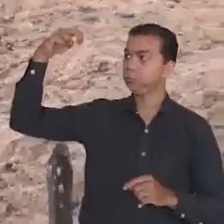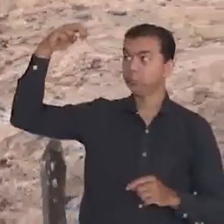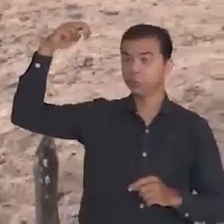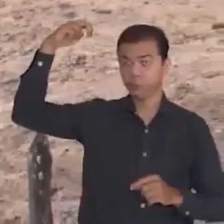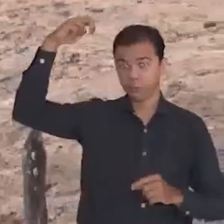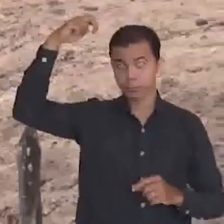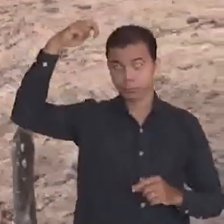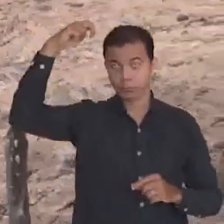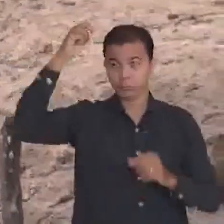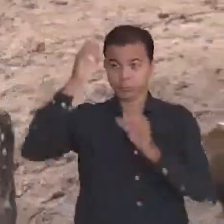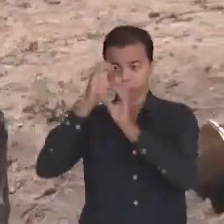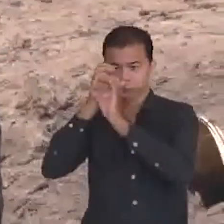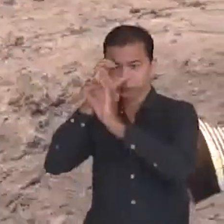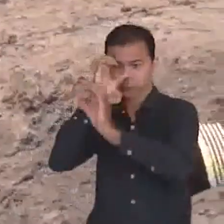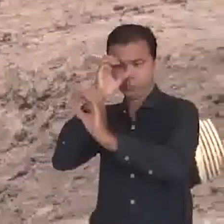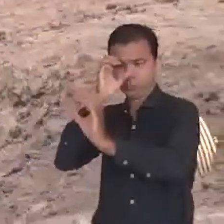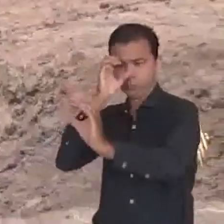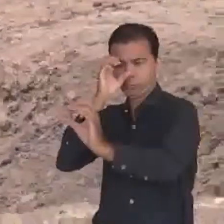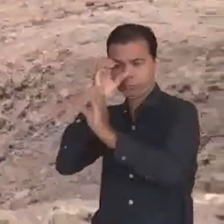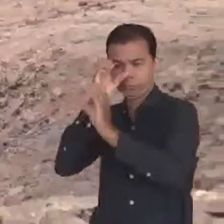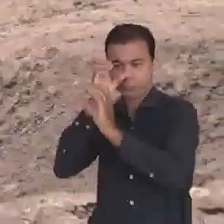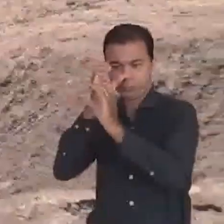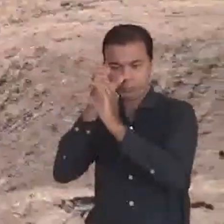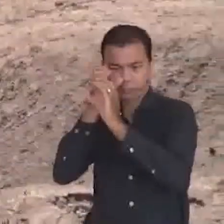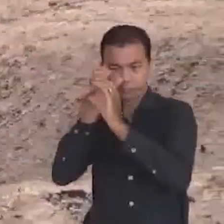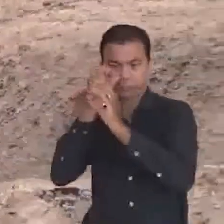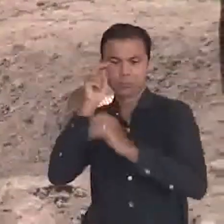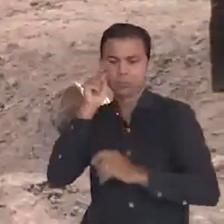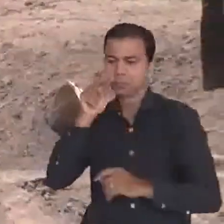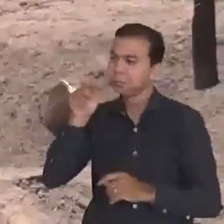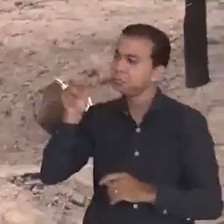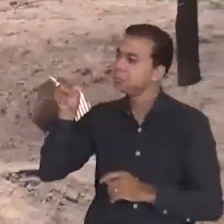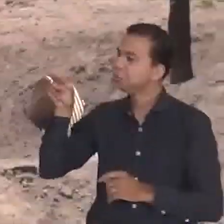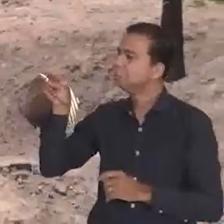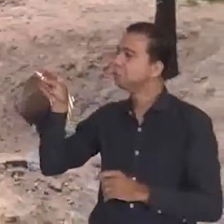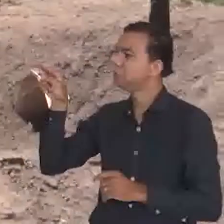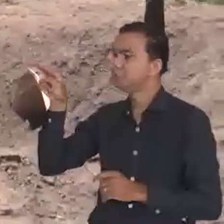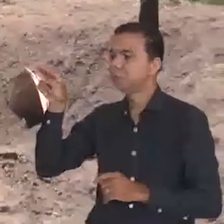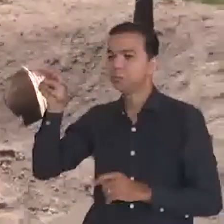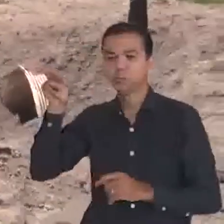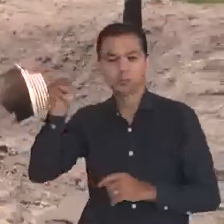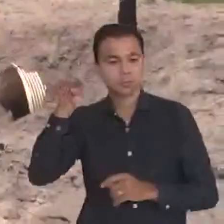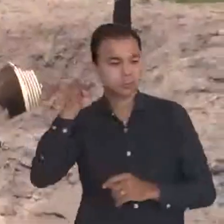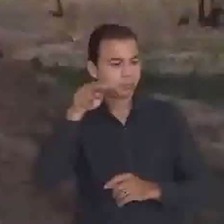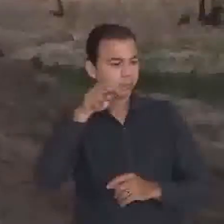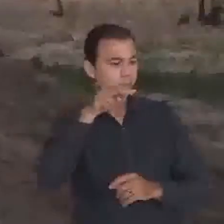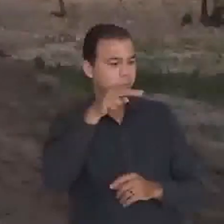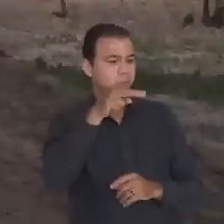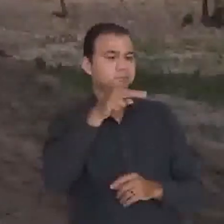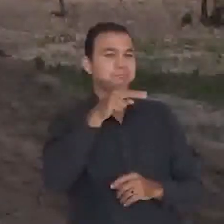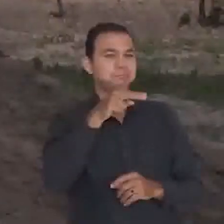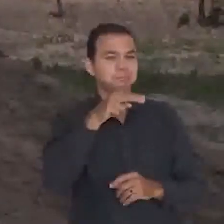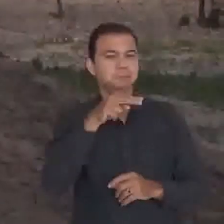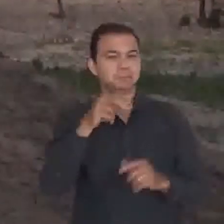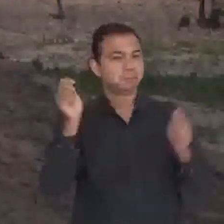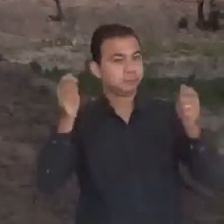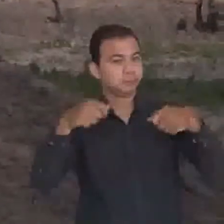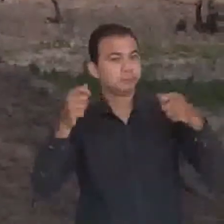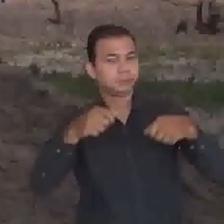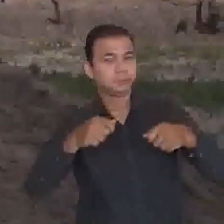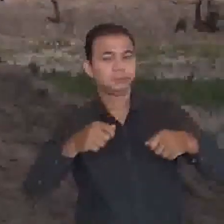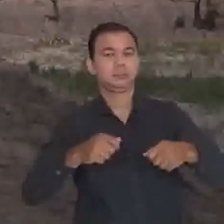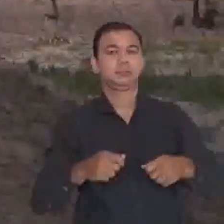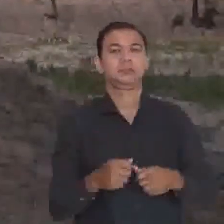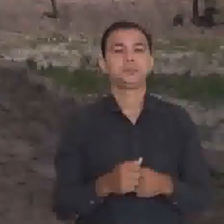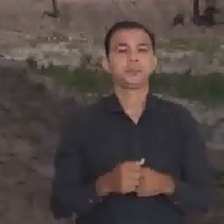local, será possível acessar uma área mais próxima aos animais por meio de uma passarela. O estado também